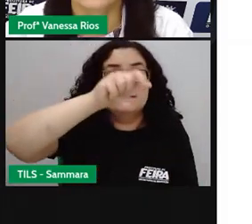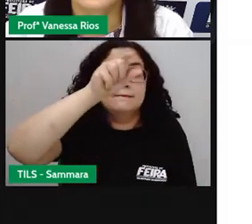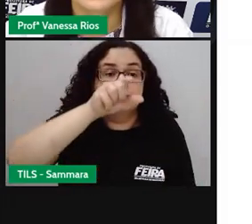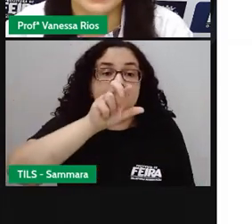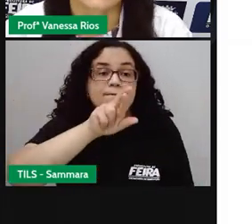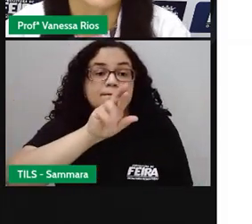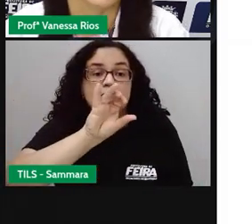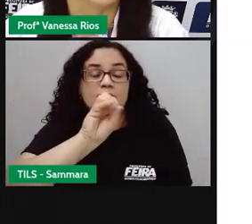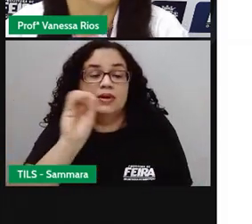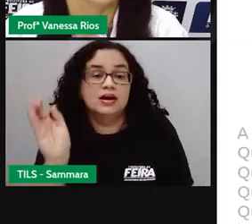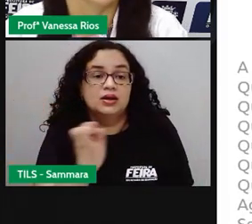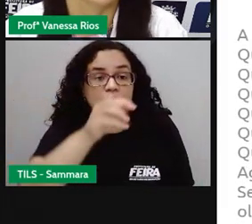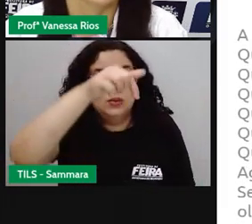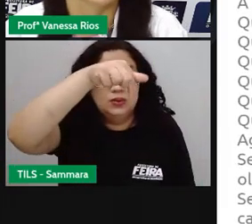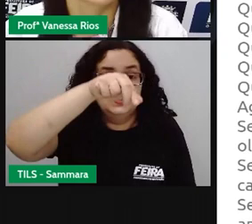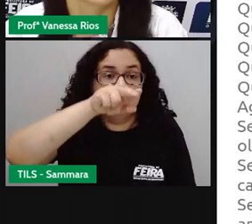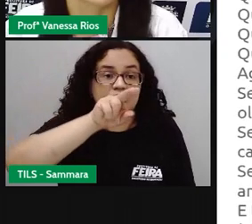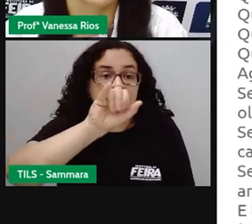chama O Tempo.